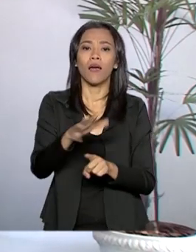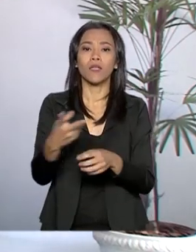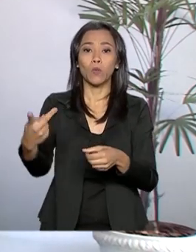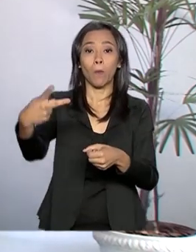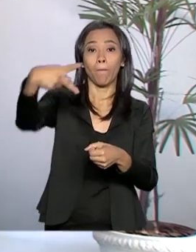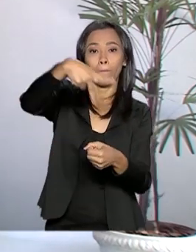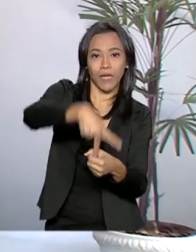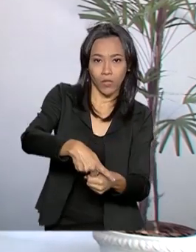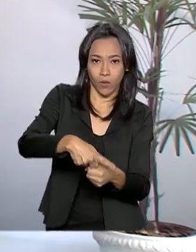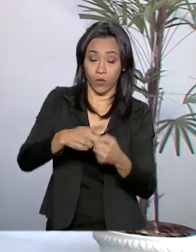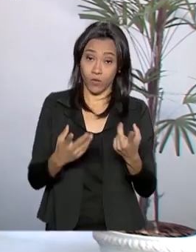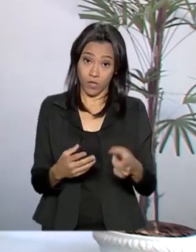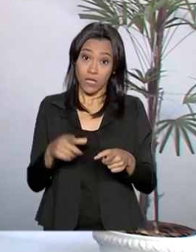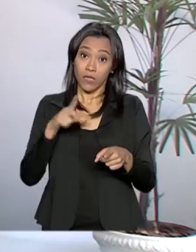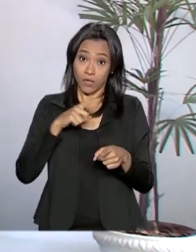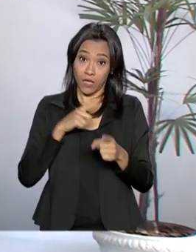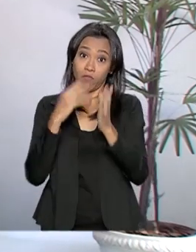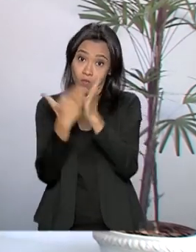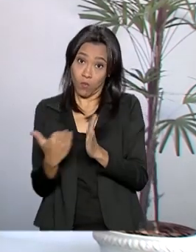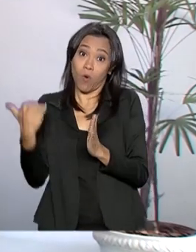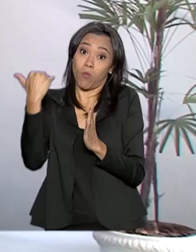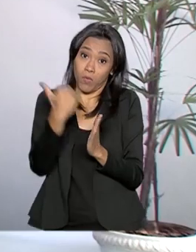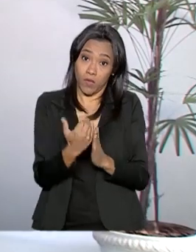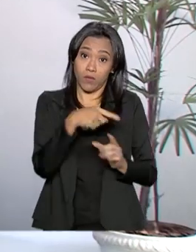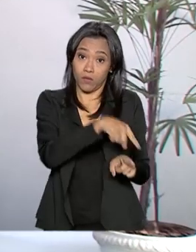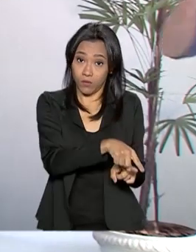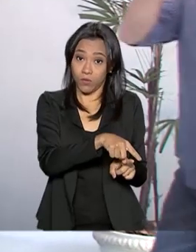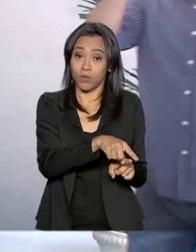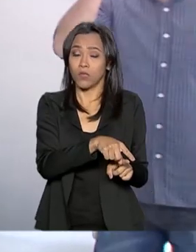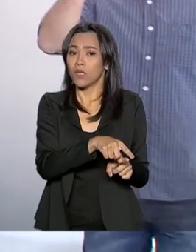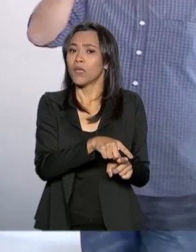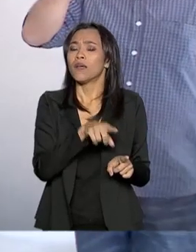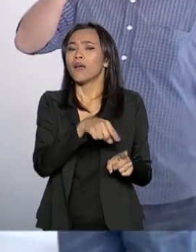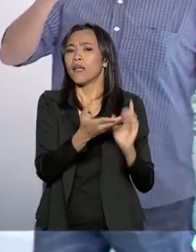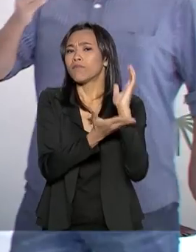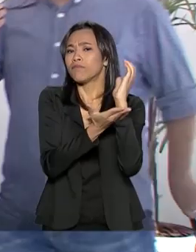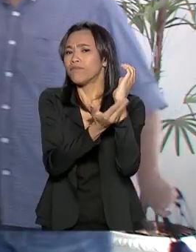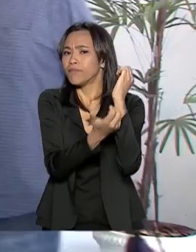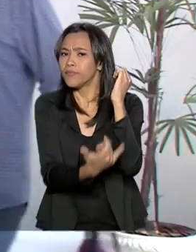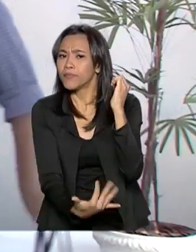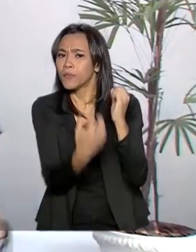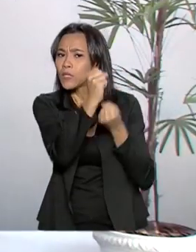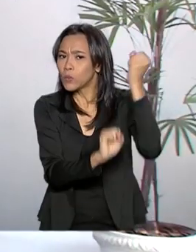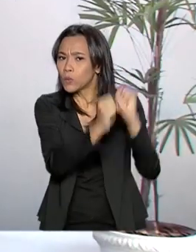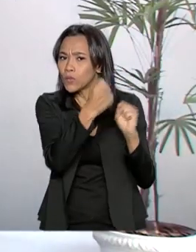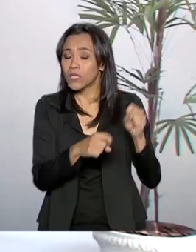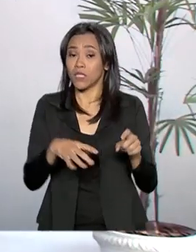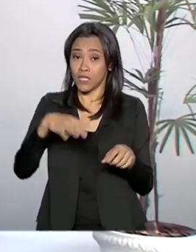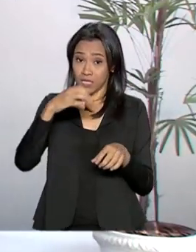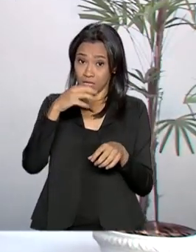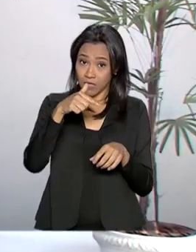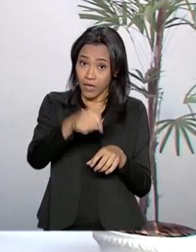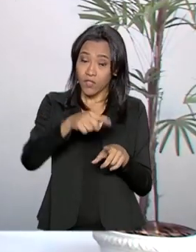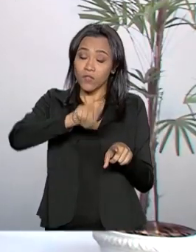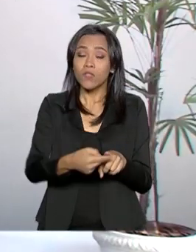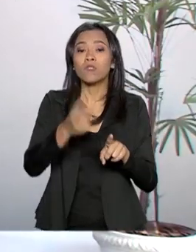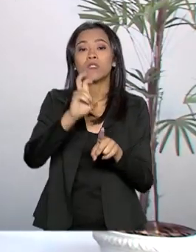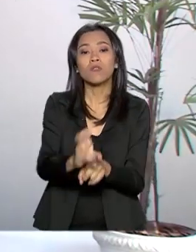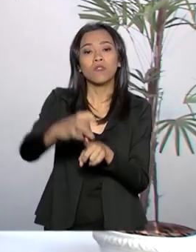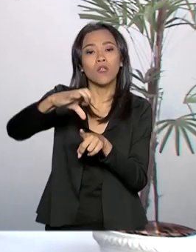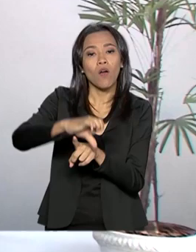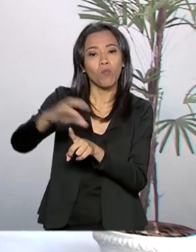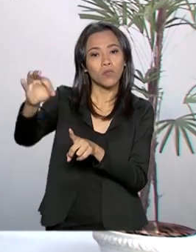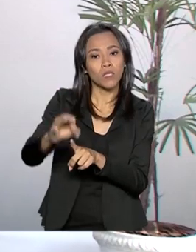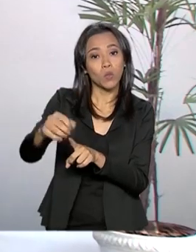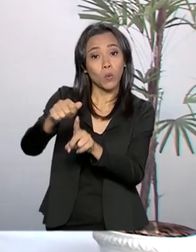,97% nas indústrias extrativas compensou uma queda de 7,59% no